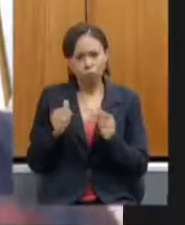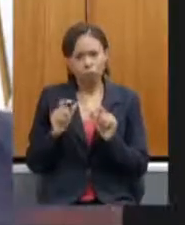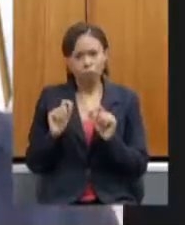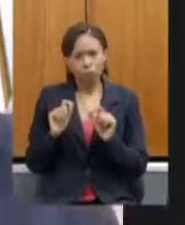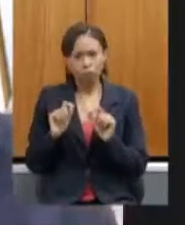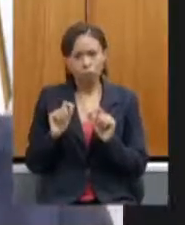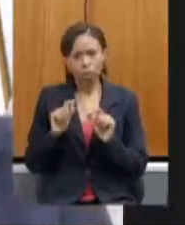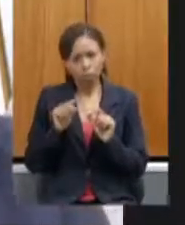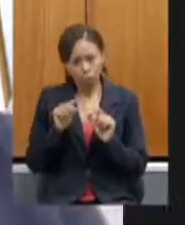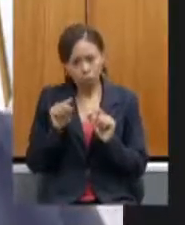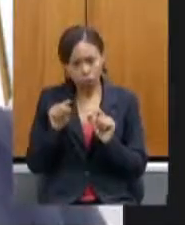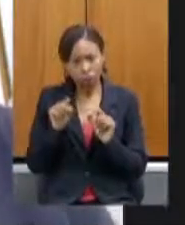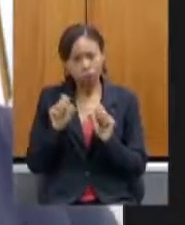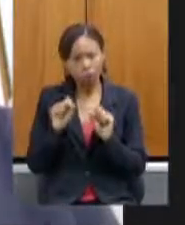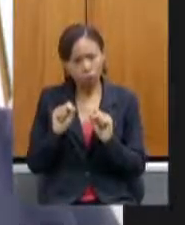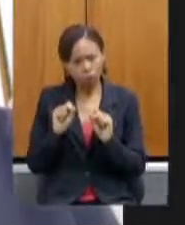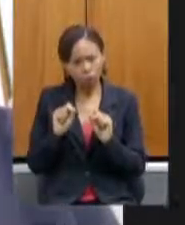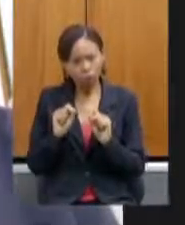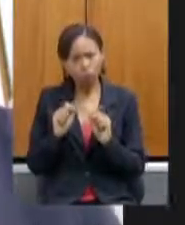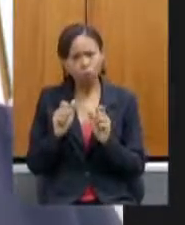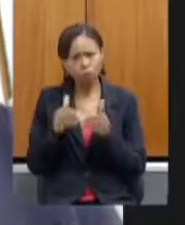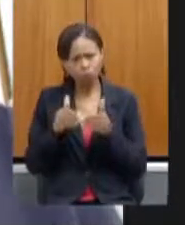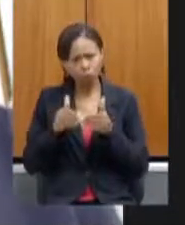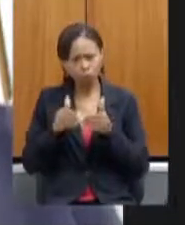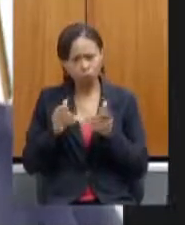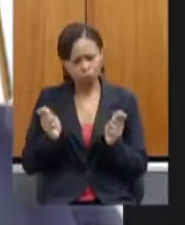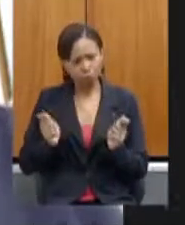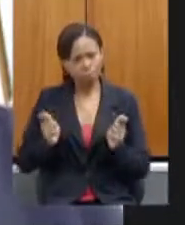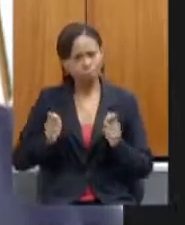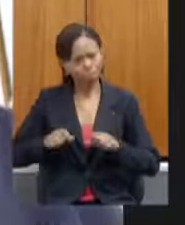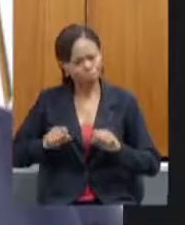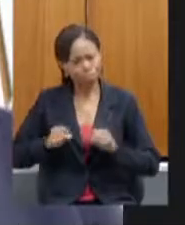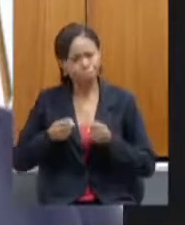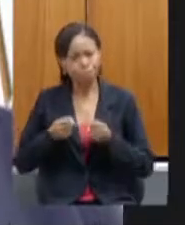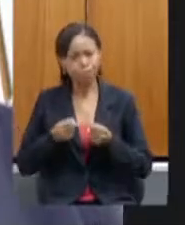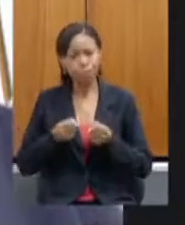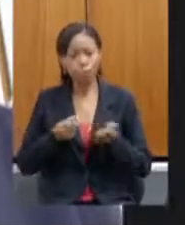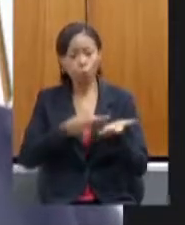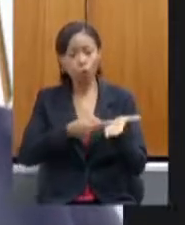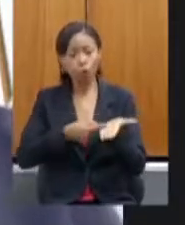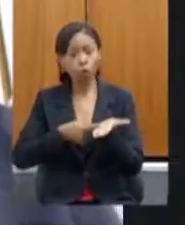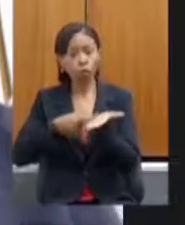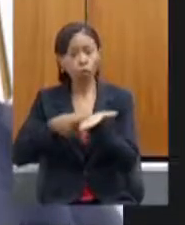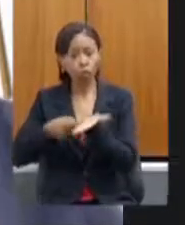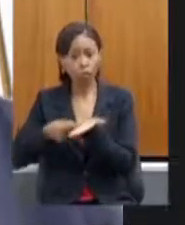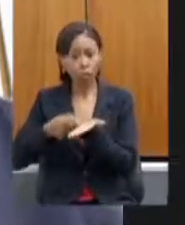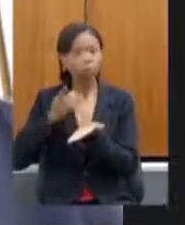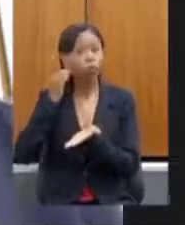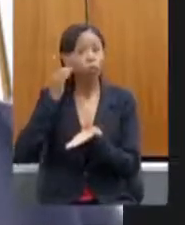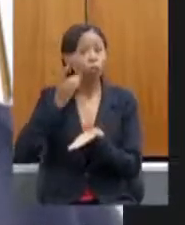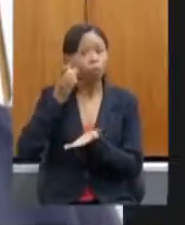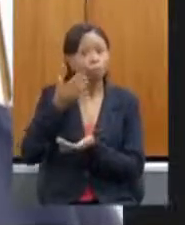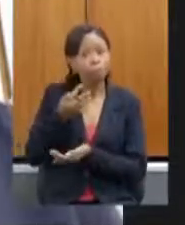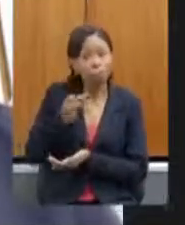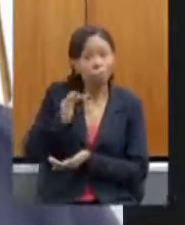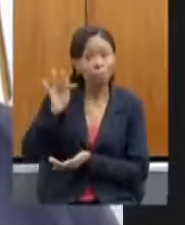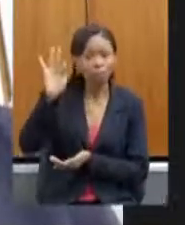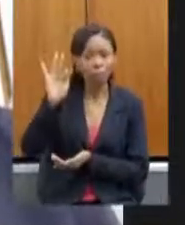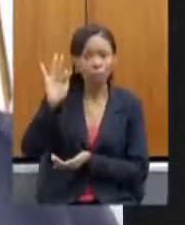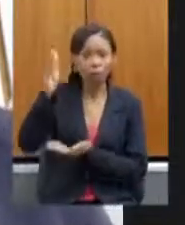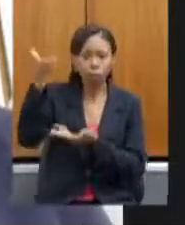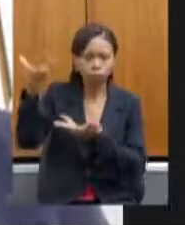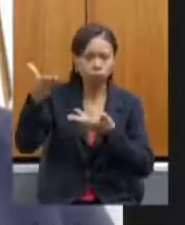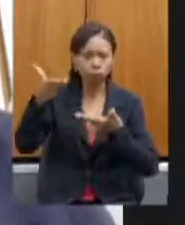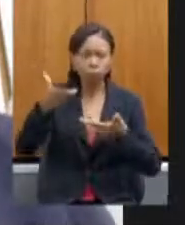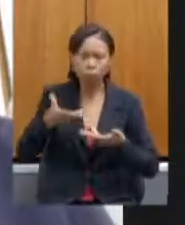esforço possível convidando os deputados federais para poder integrar essa essa força